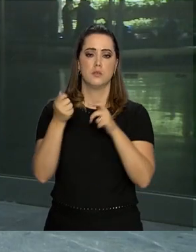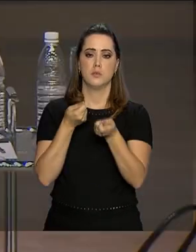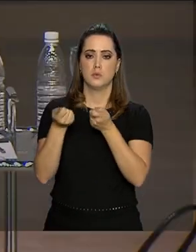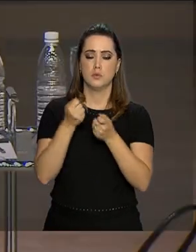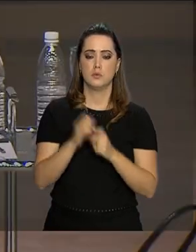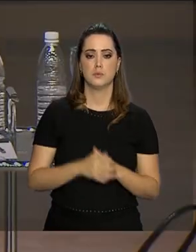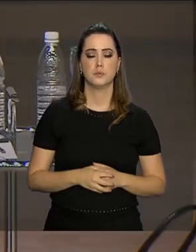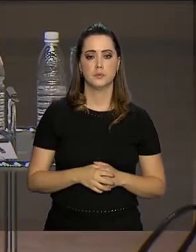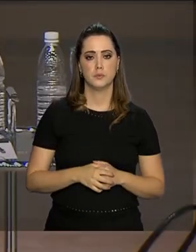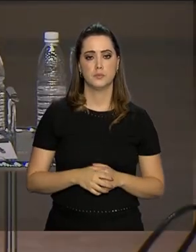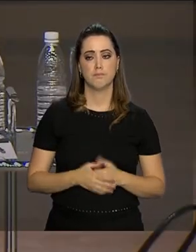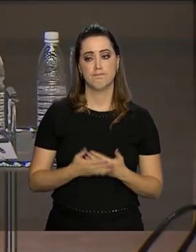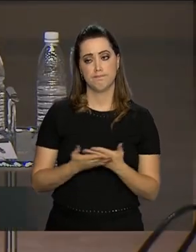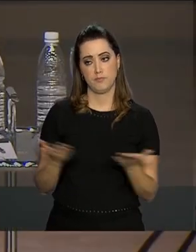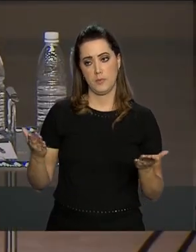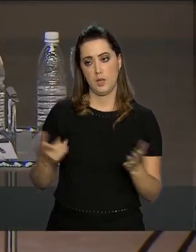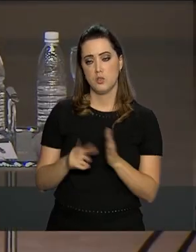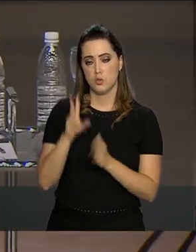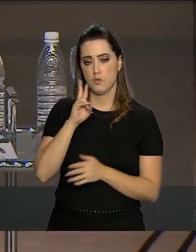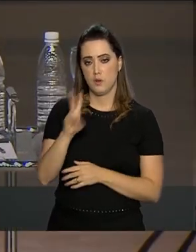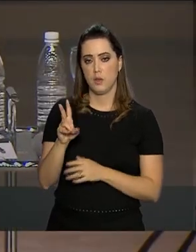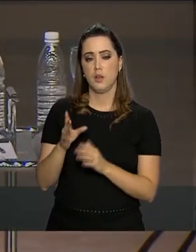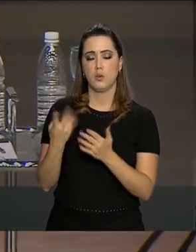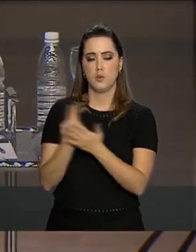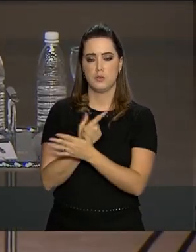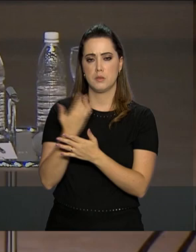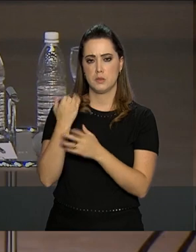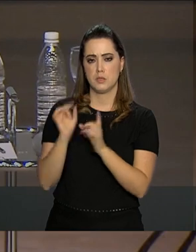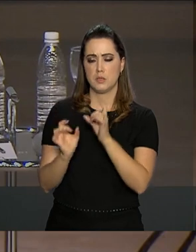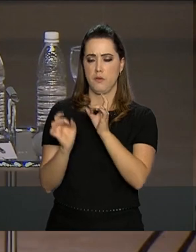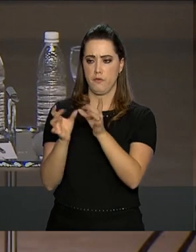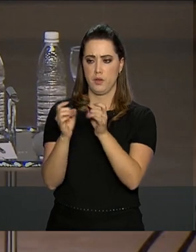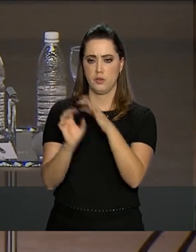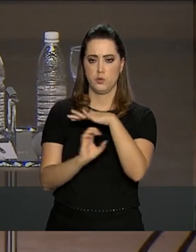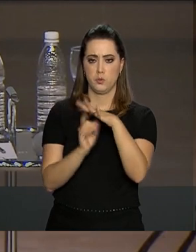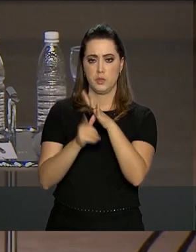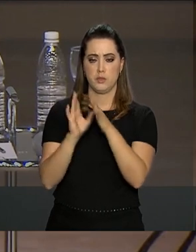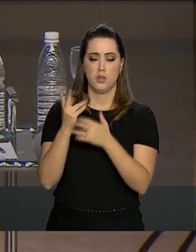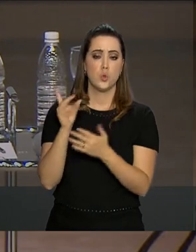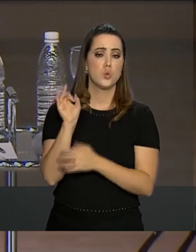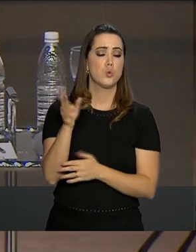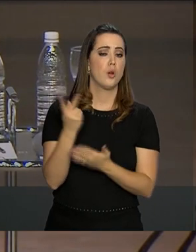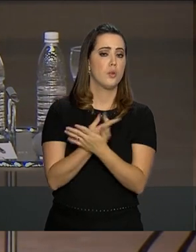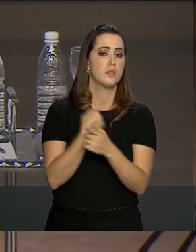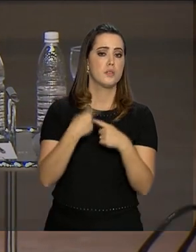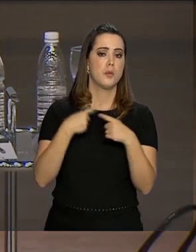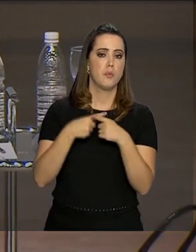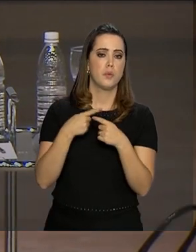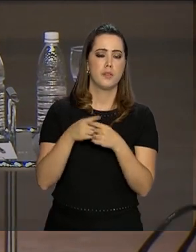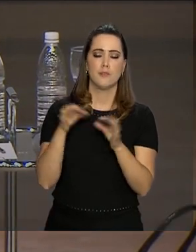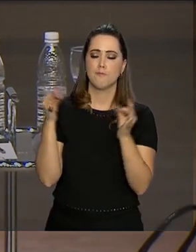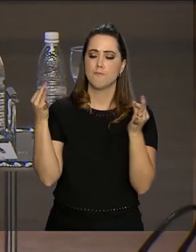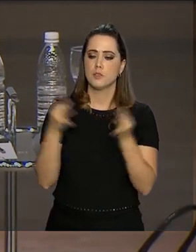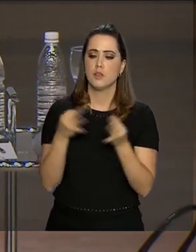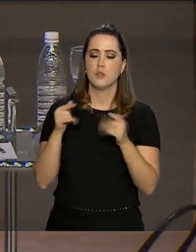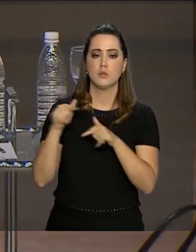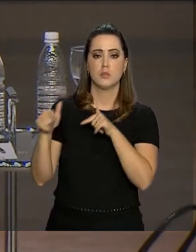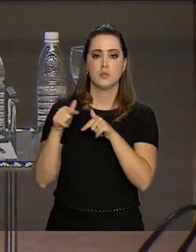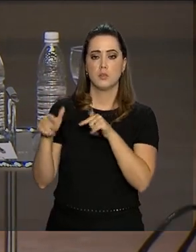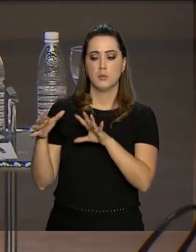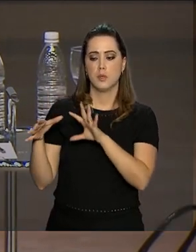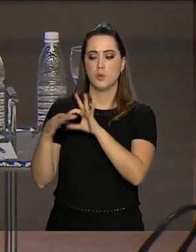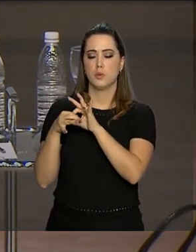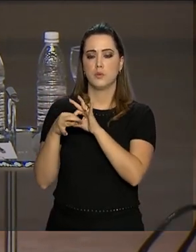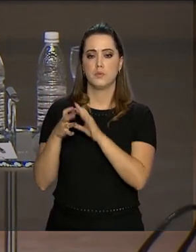controle. Essas privatizações que aconteceram, os senhores que estão aqui, só aconteceu porque houve um absoluto trabalho